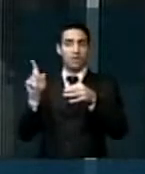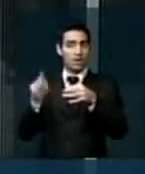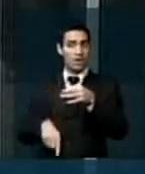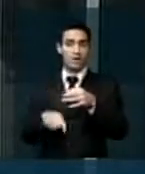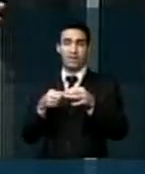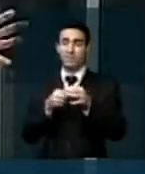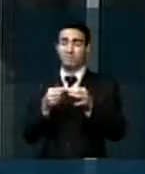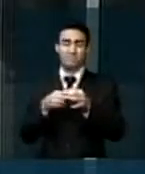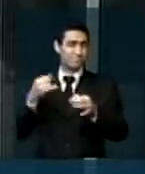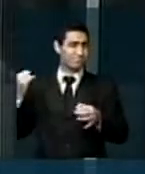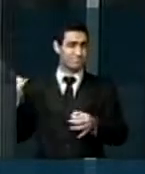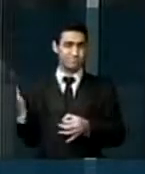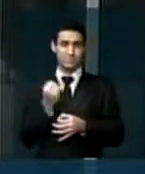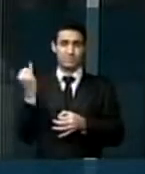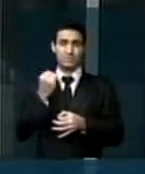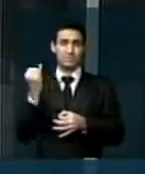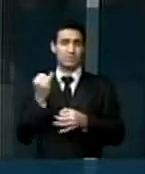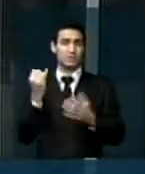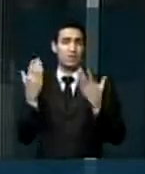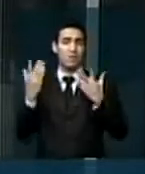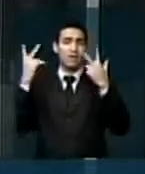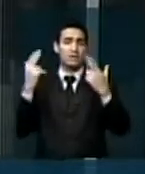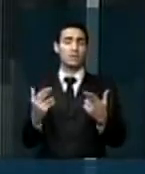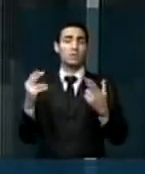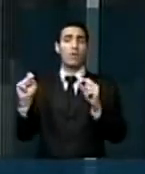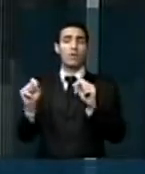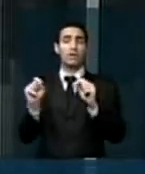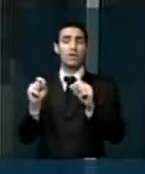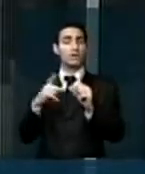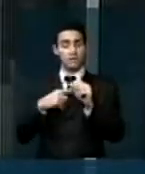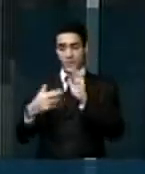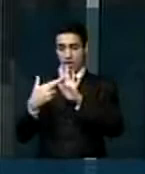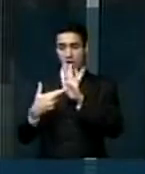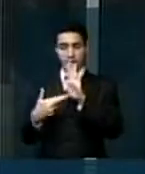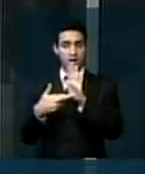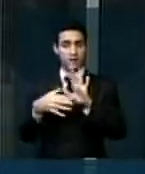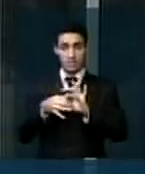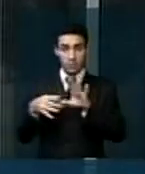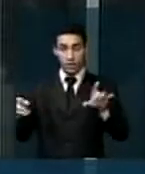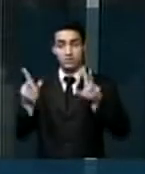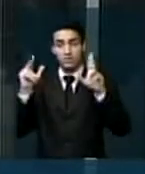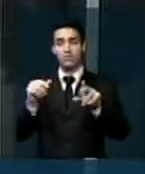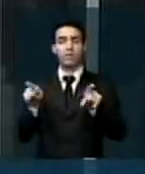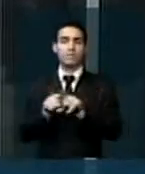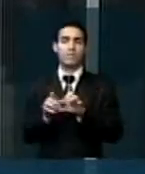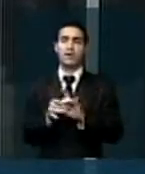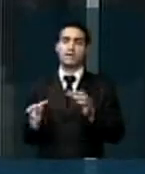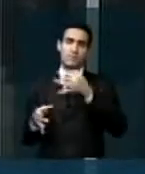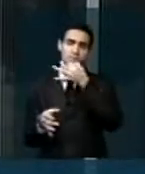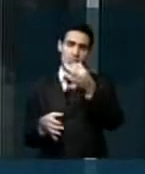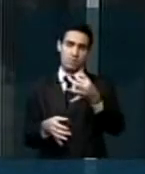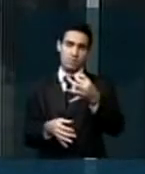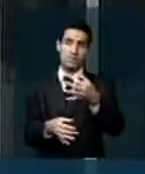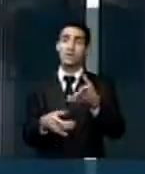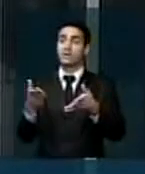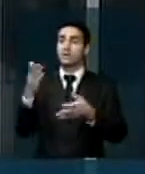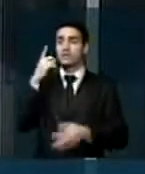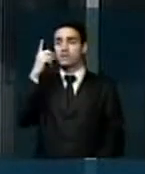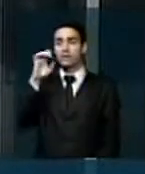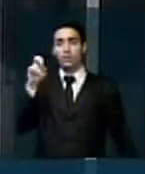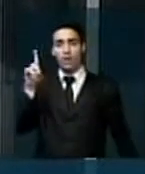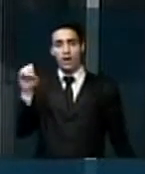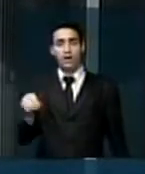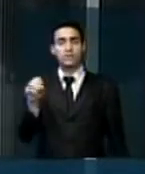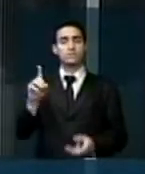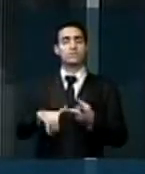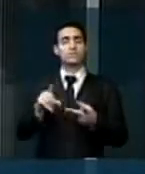incomparável ao pilar dos regimes mais democráticos desse país. Sr. Presidente, o caro deputado Eduardo Gomes, Srs. e